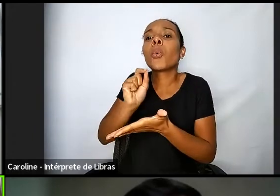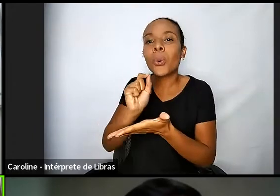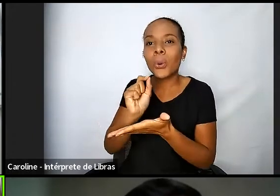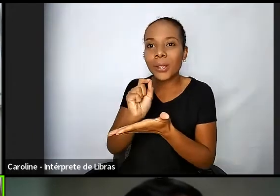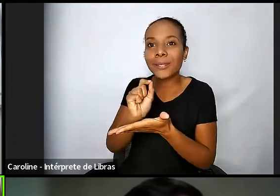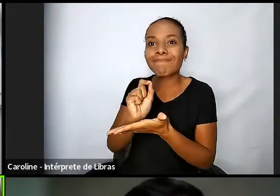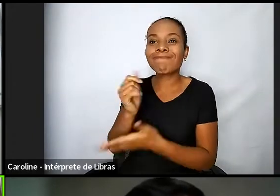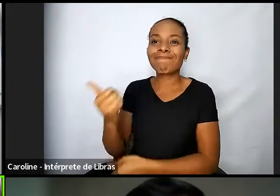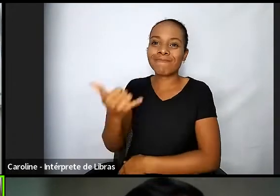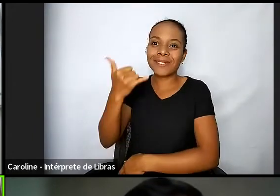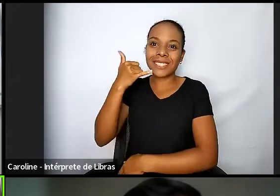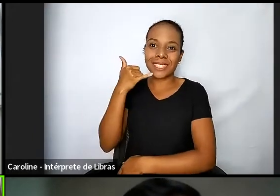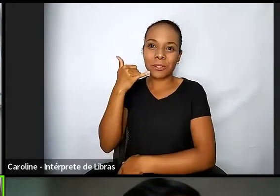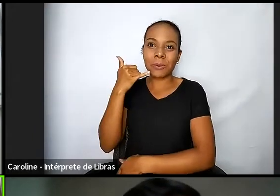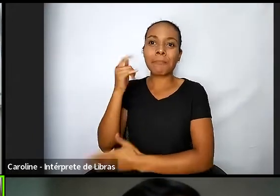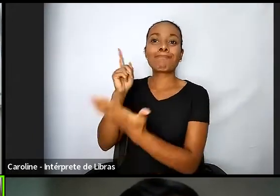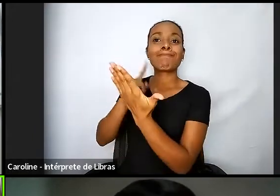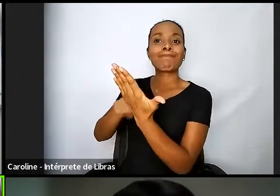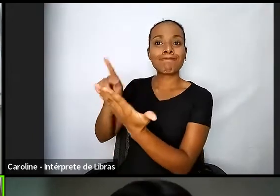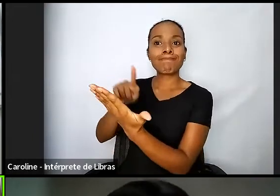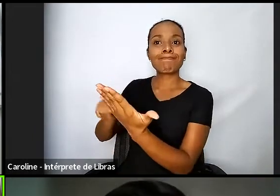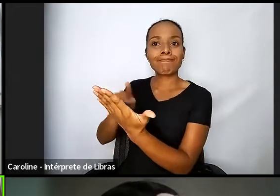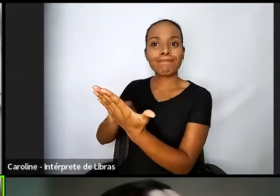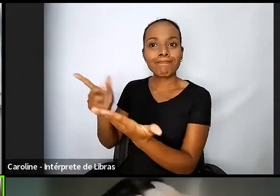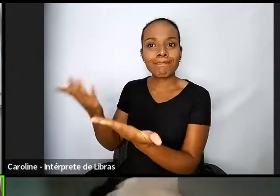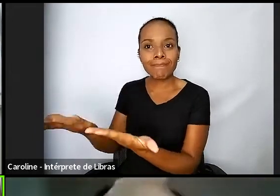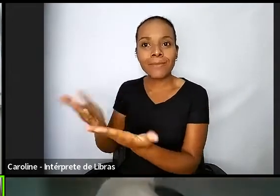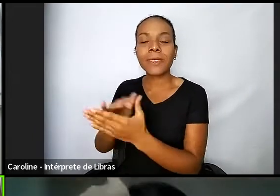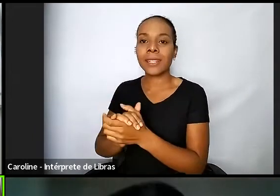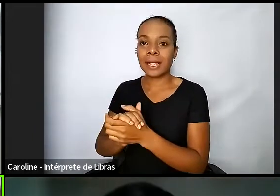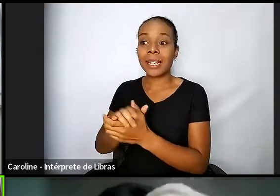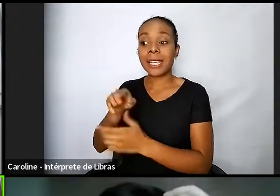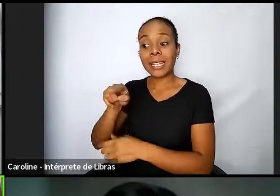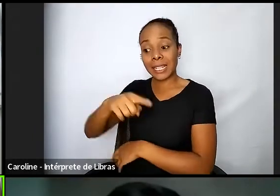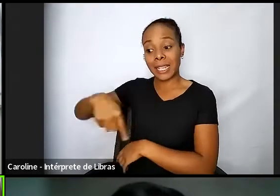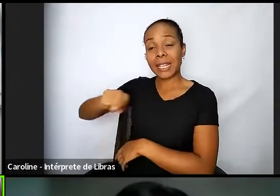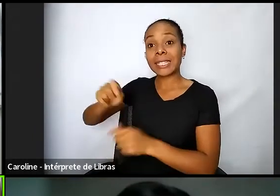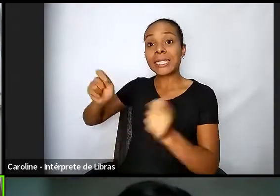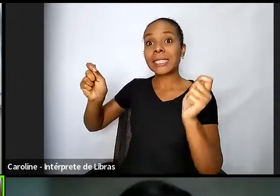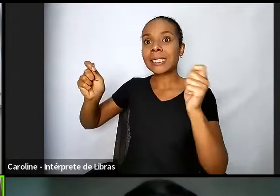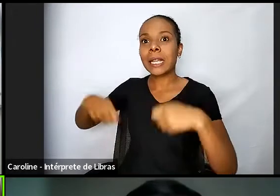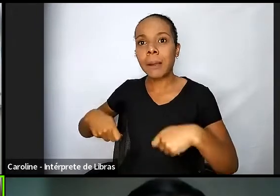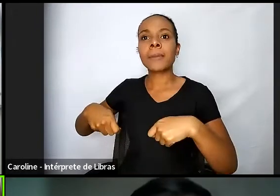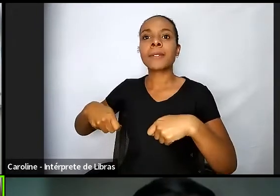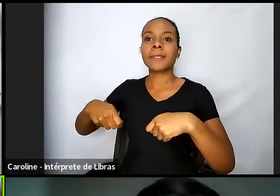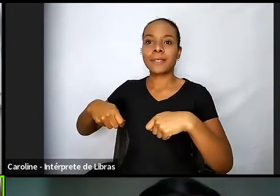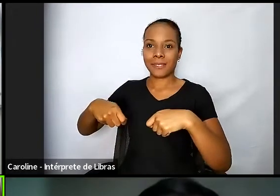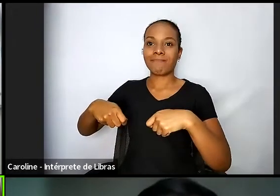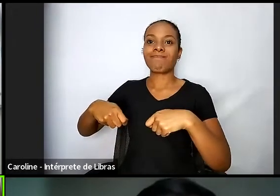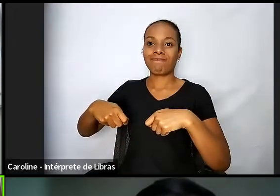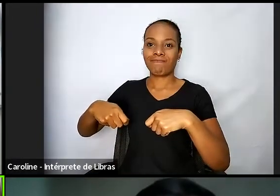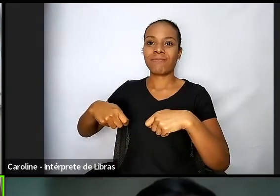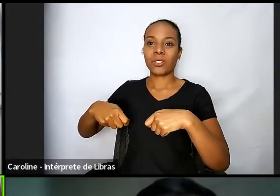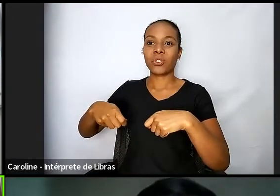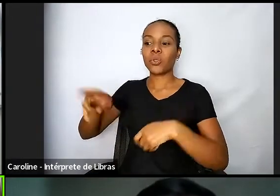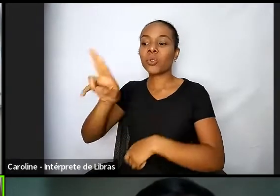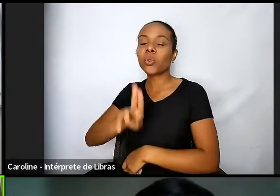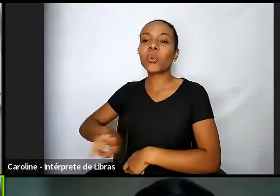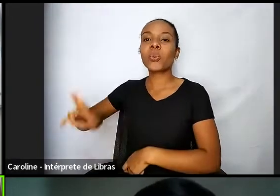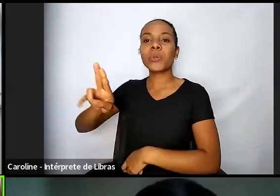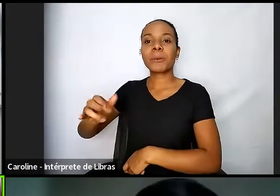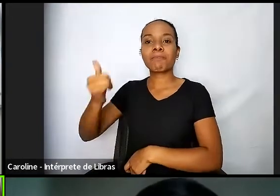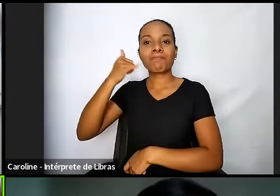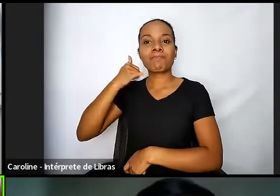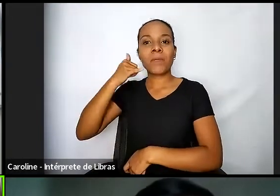de uso desse sistema digital. Então, tudo isso nós trouxemos